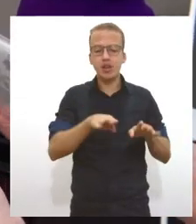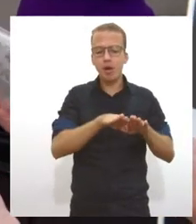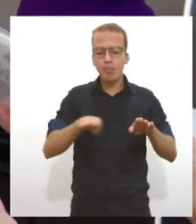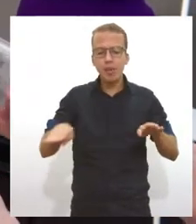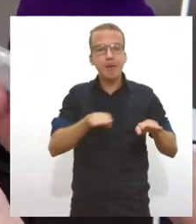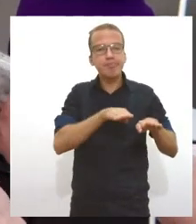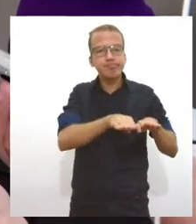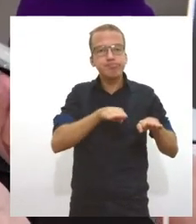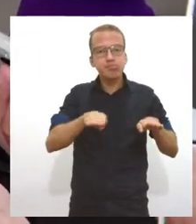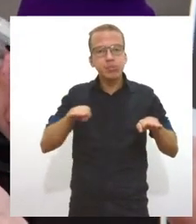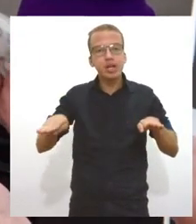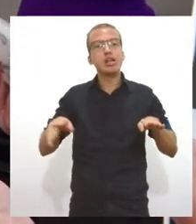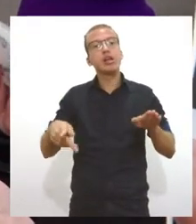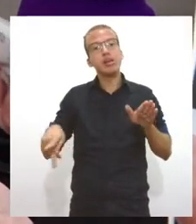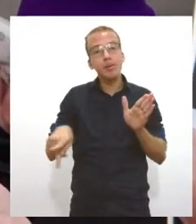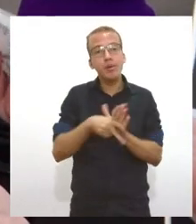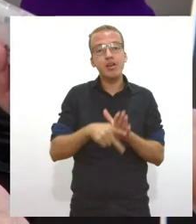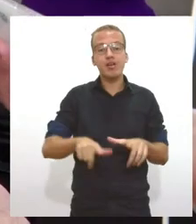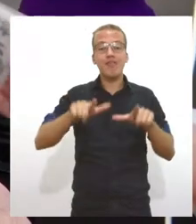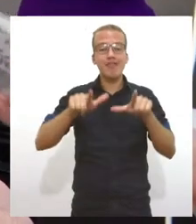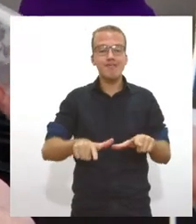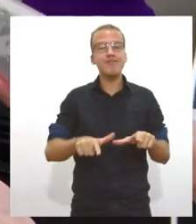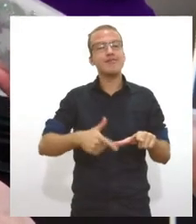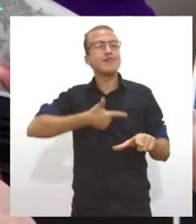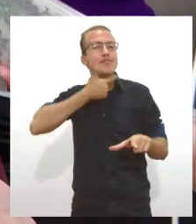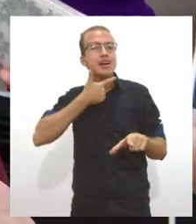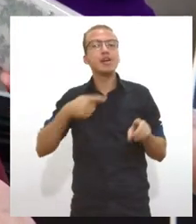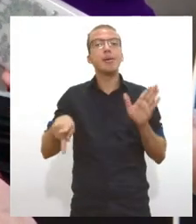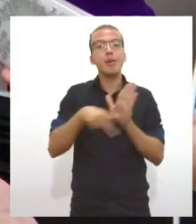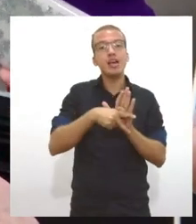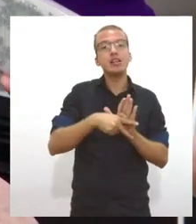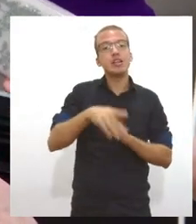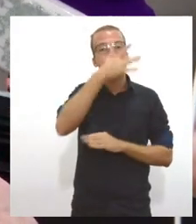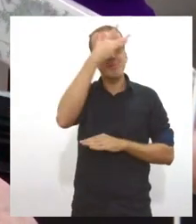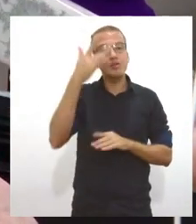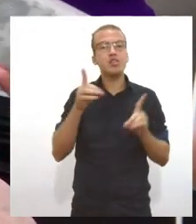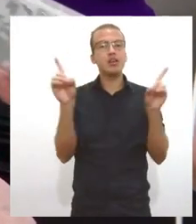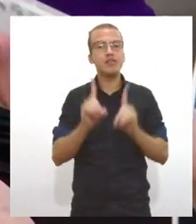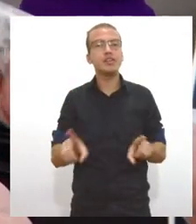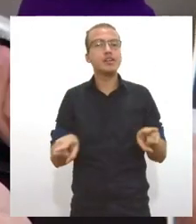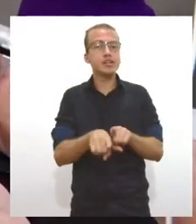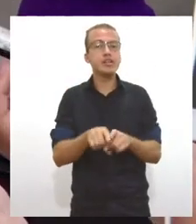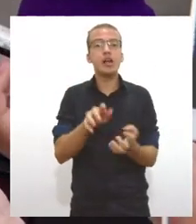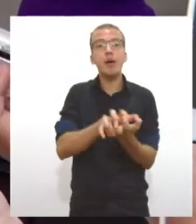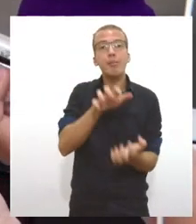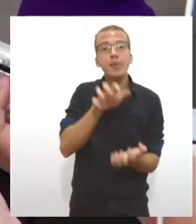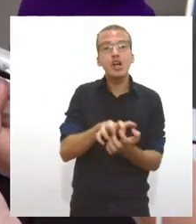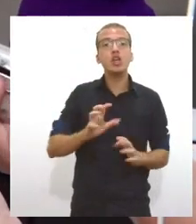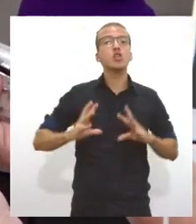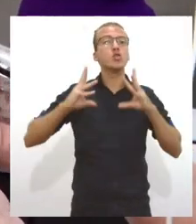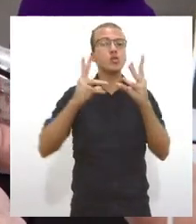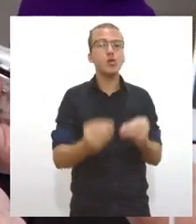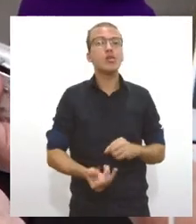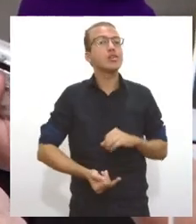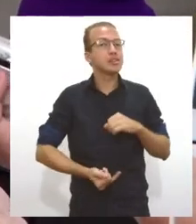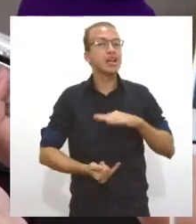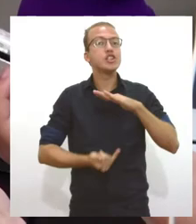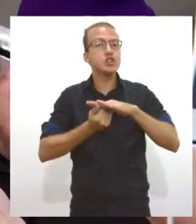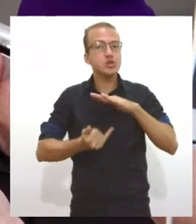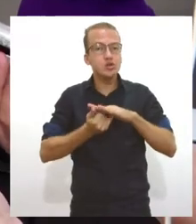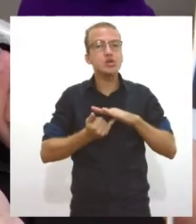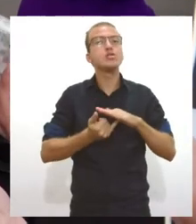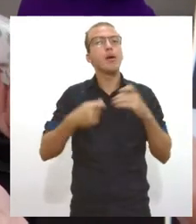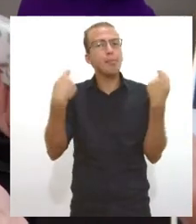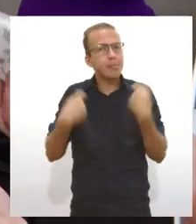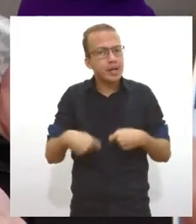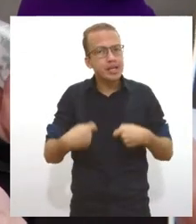para as pessoas com deficiência e idosos, né? Que a legislação cobra, todos os pés de público têm que ter, é obrigação. Então, essa casa começou